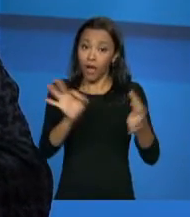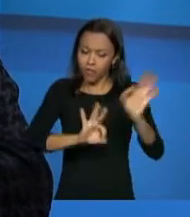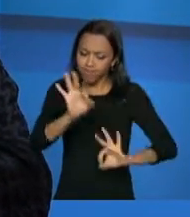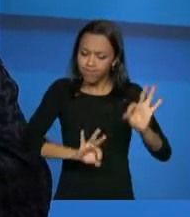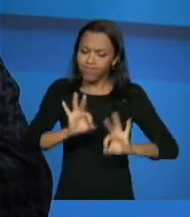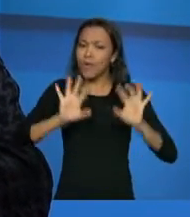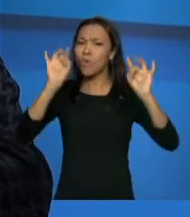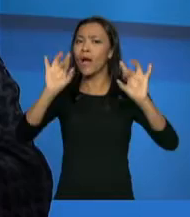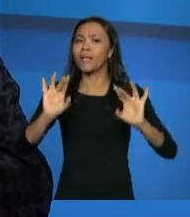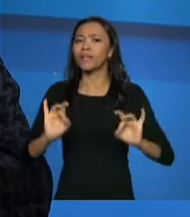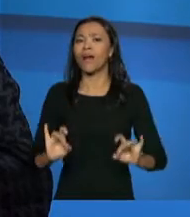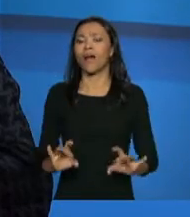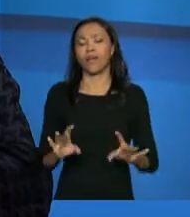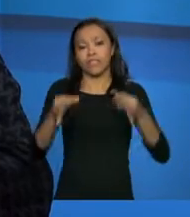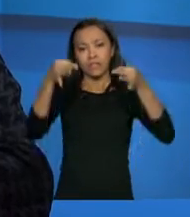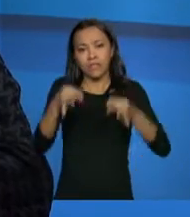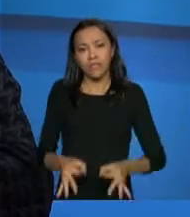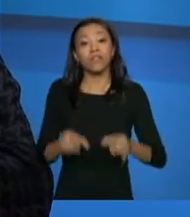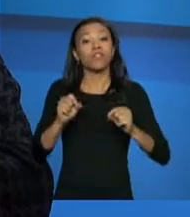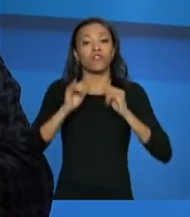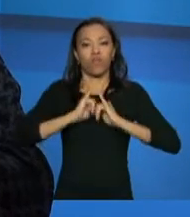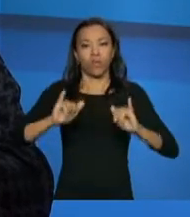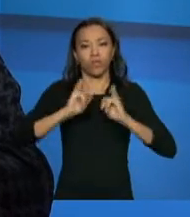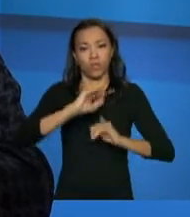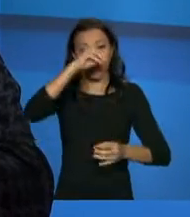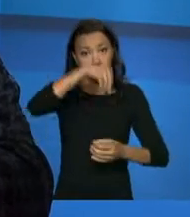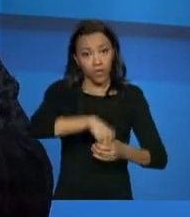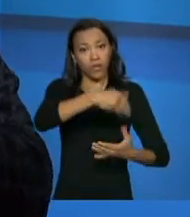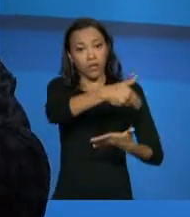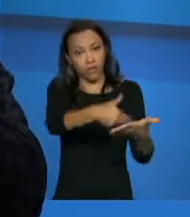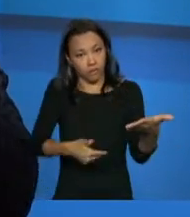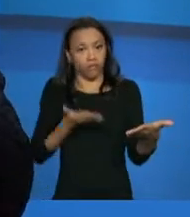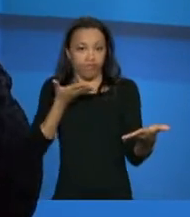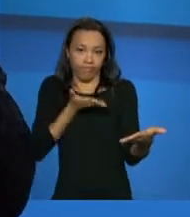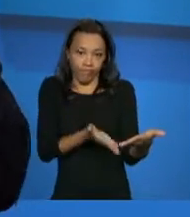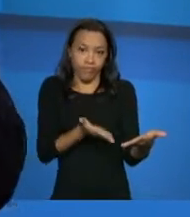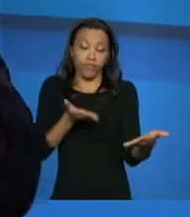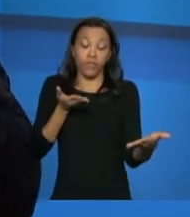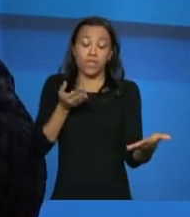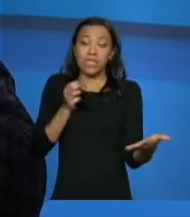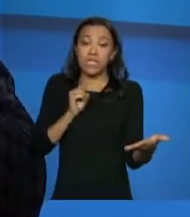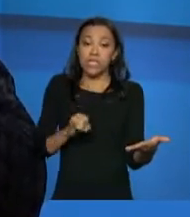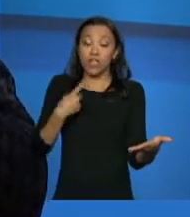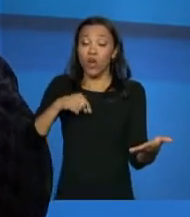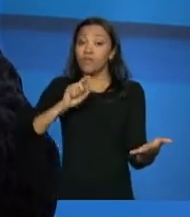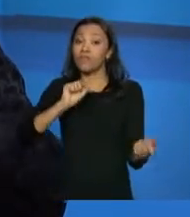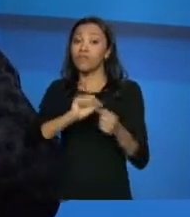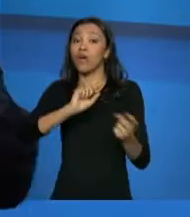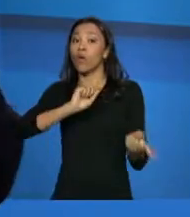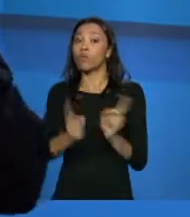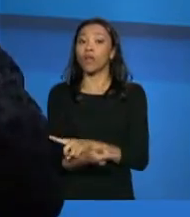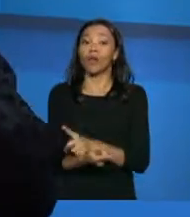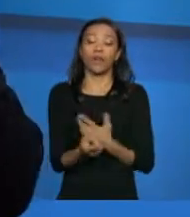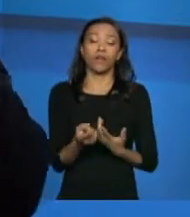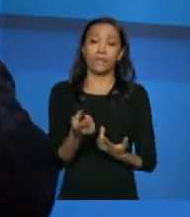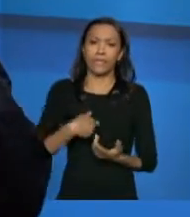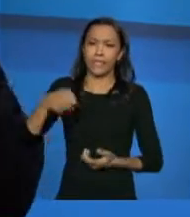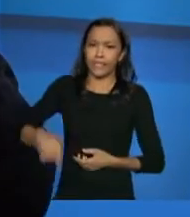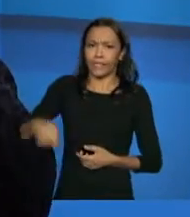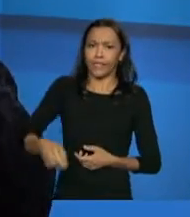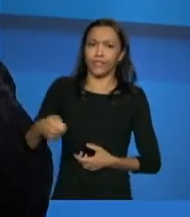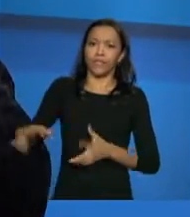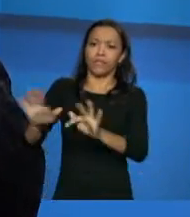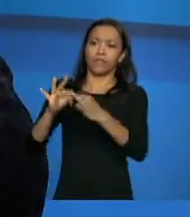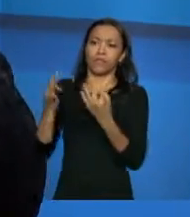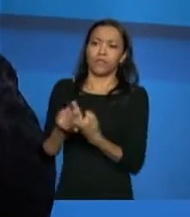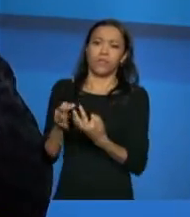informações. Mas não vemos, na verdade, por quê? Porque se a gente fizesse o modelo ao contrário, que fosse exigir das famílias que